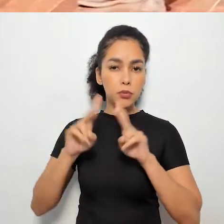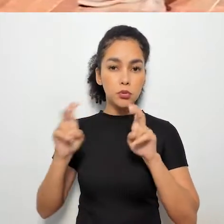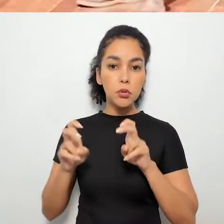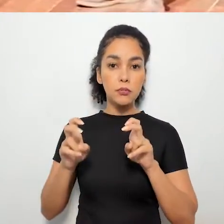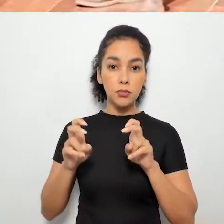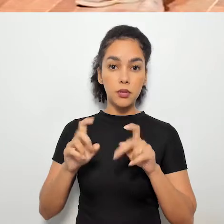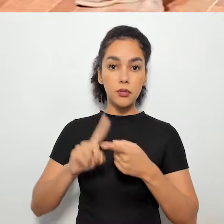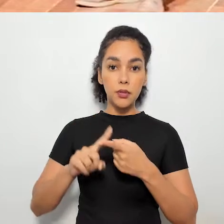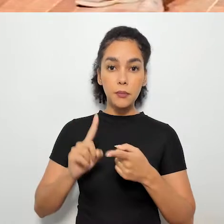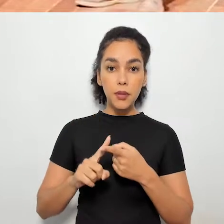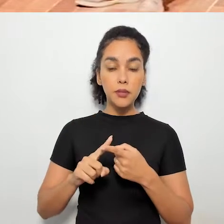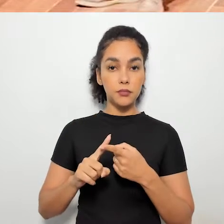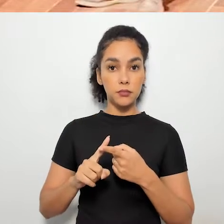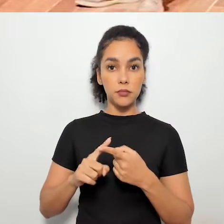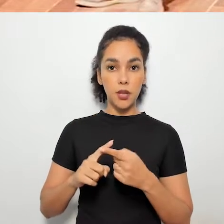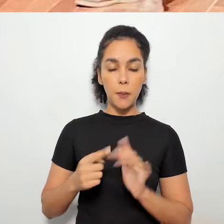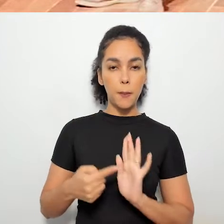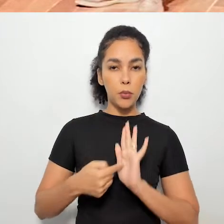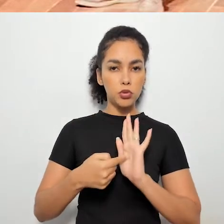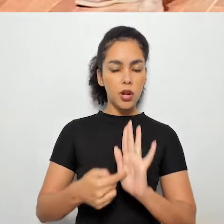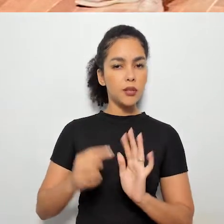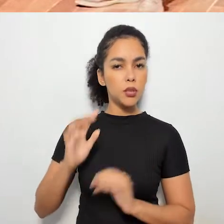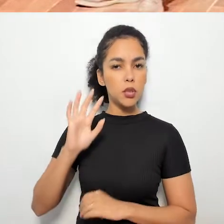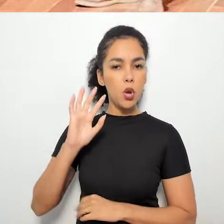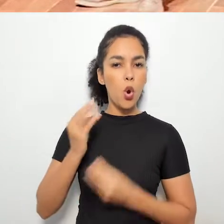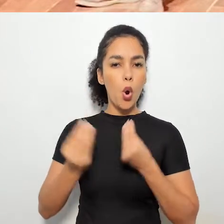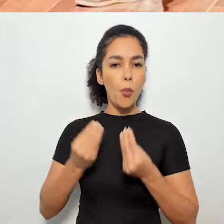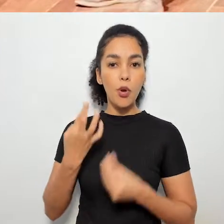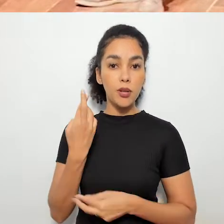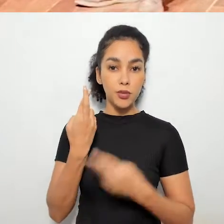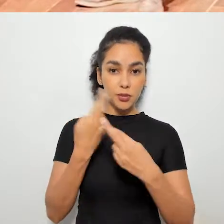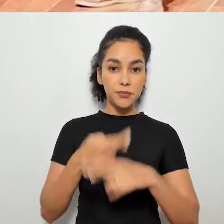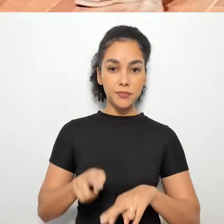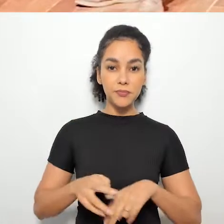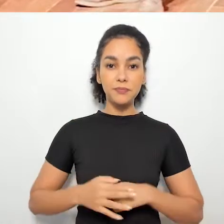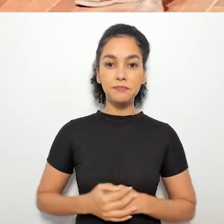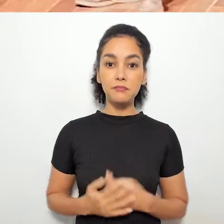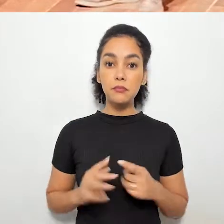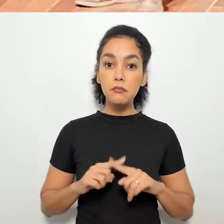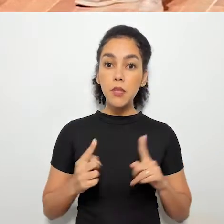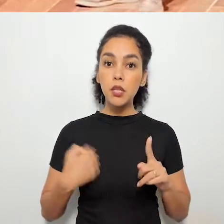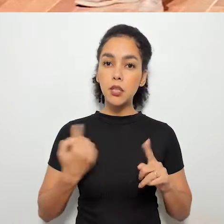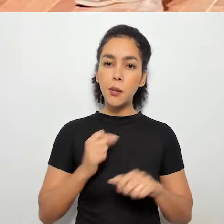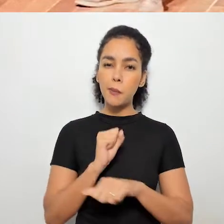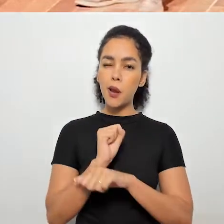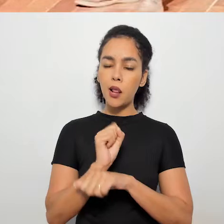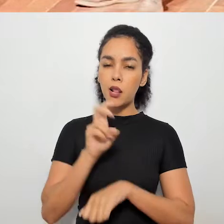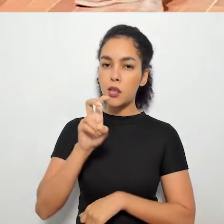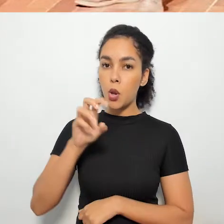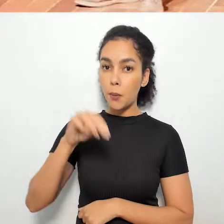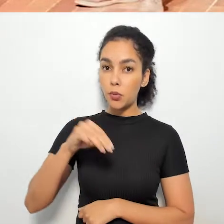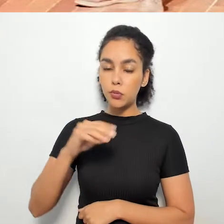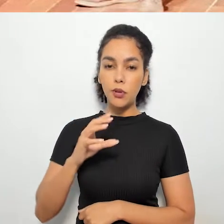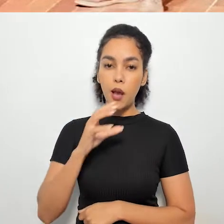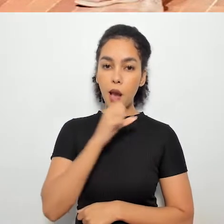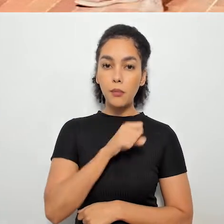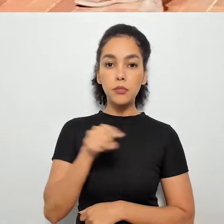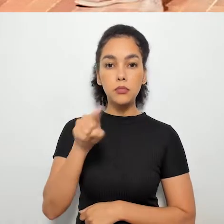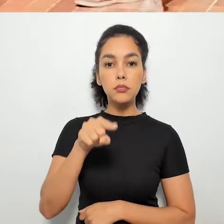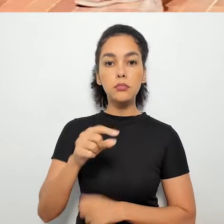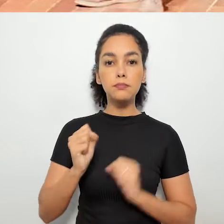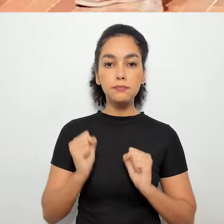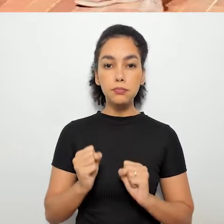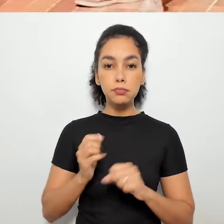soluções para a gente, ajudando a gente no plano diretor. Só que a gente vai fazer uma pausa de cinco minutinhos, vocês podem ir no